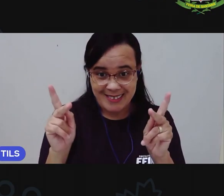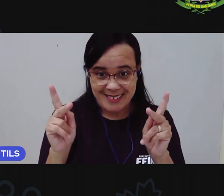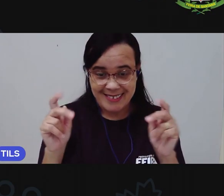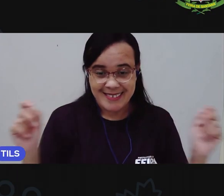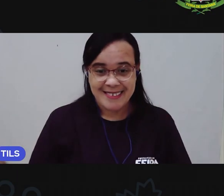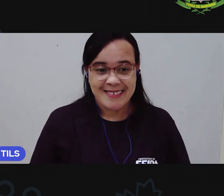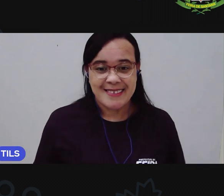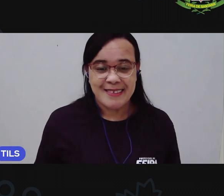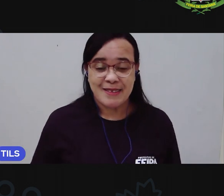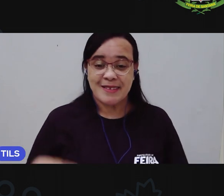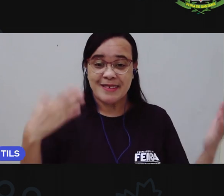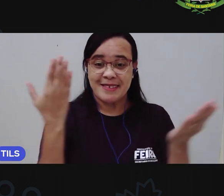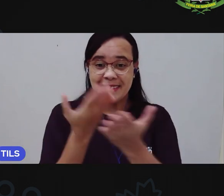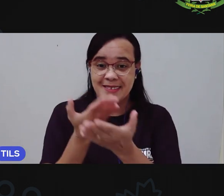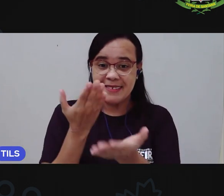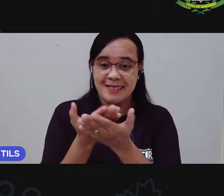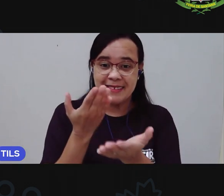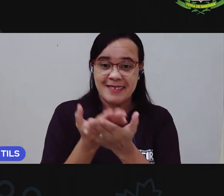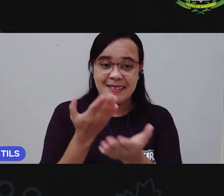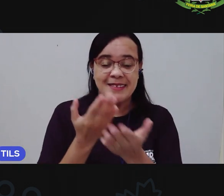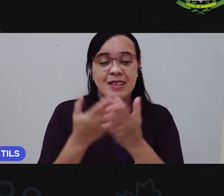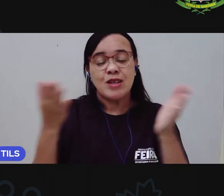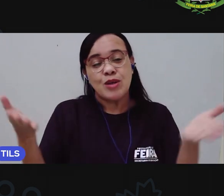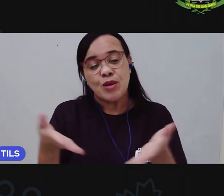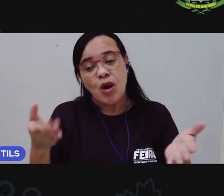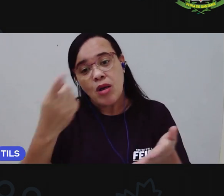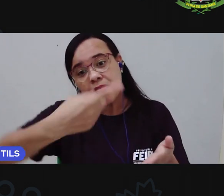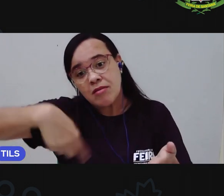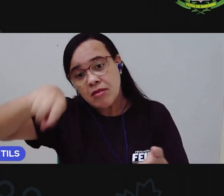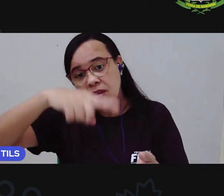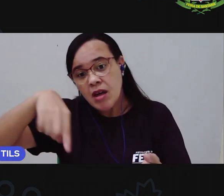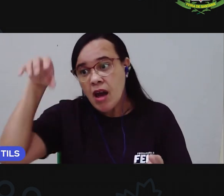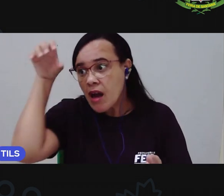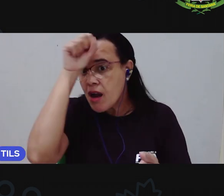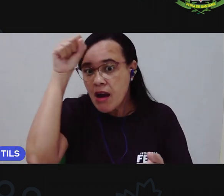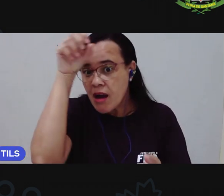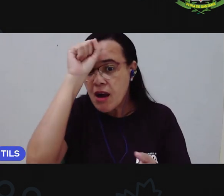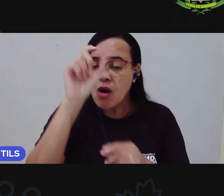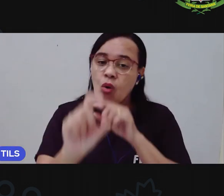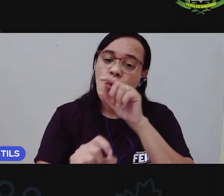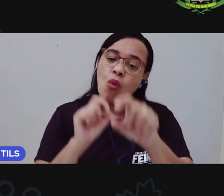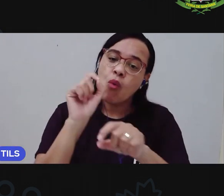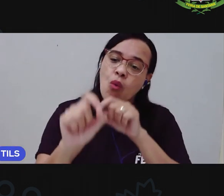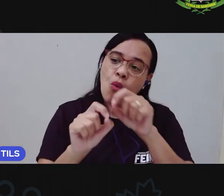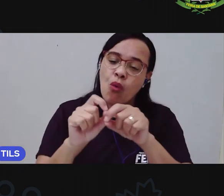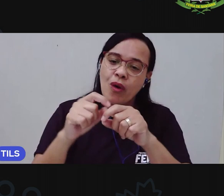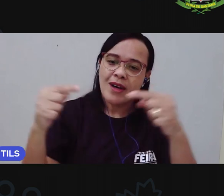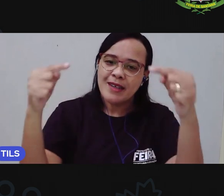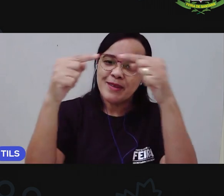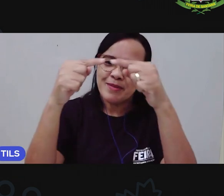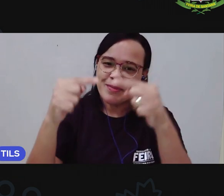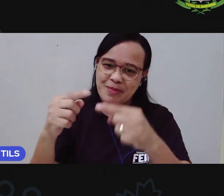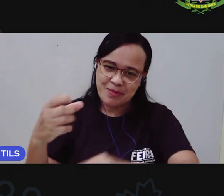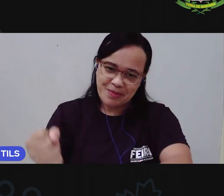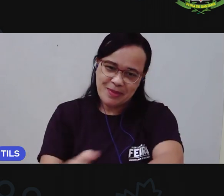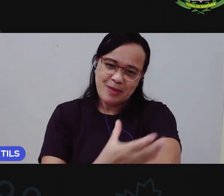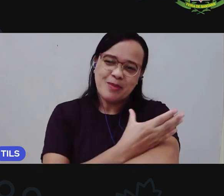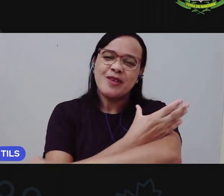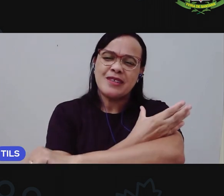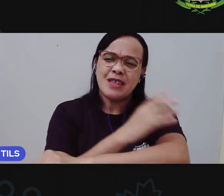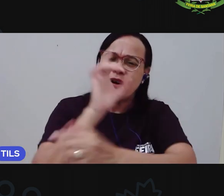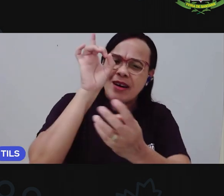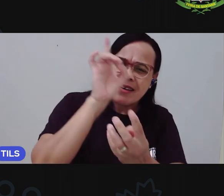Na aula de hoje, a gente aprendeu a lidar bem com as emoções, a identificar